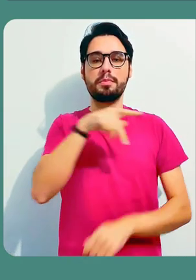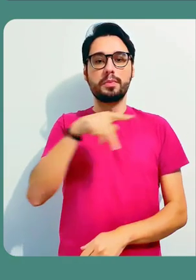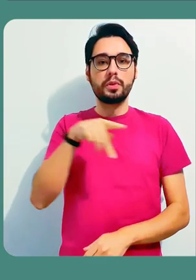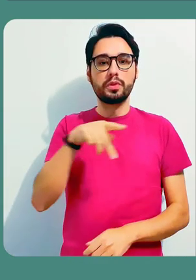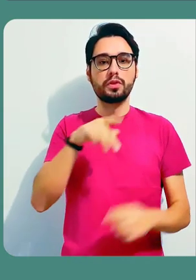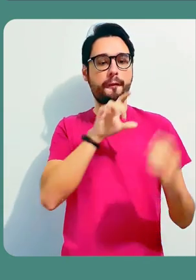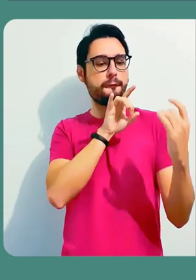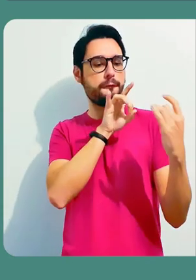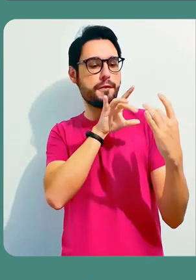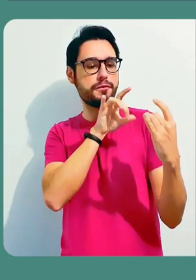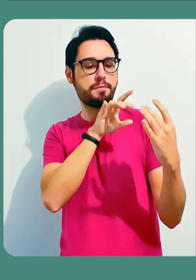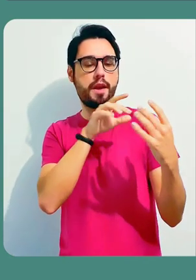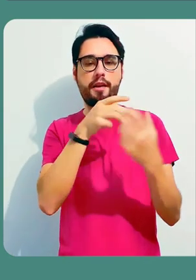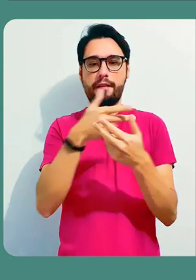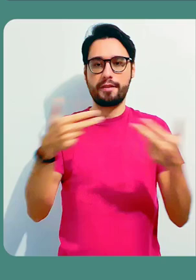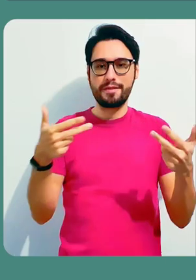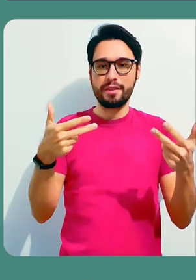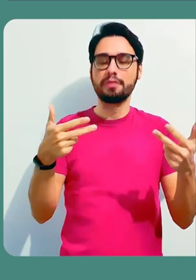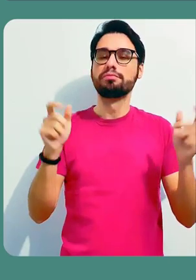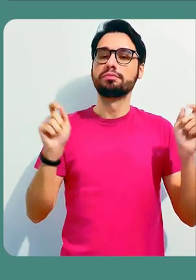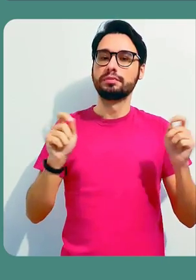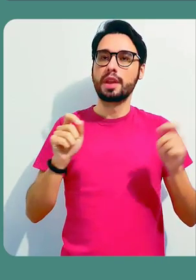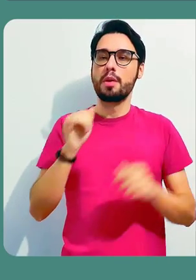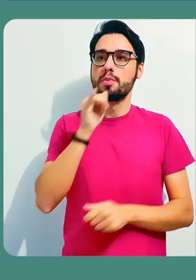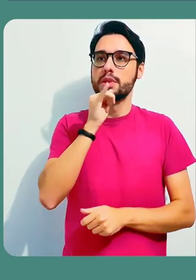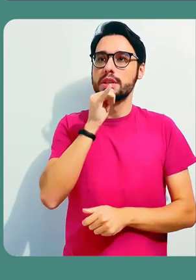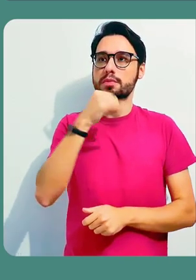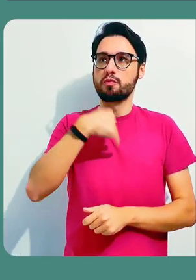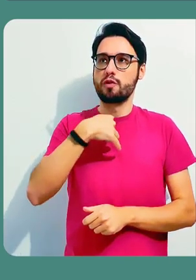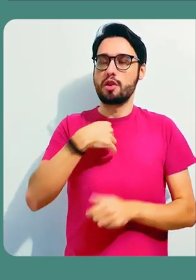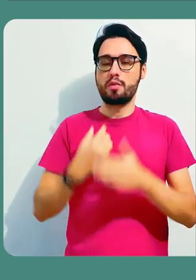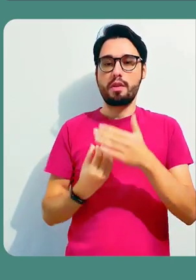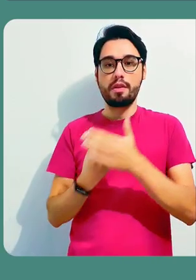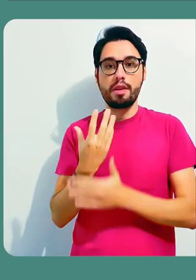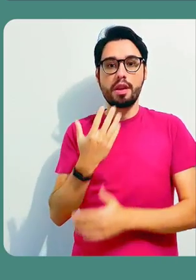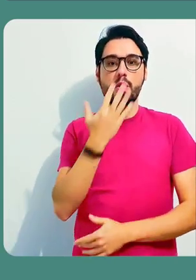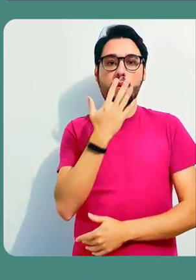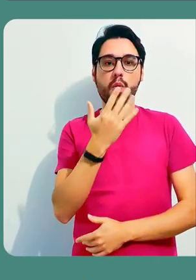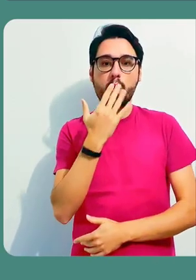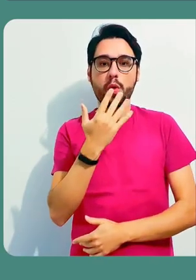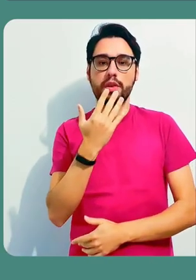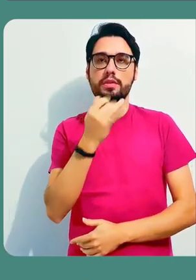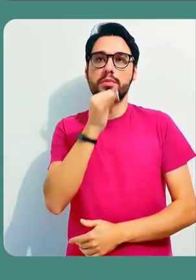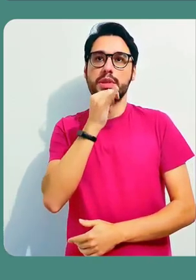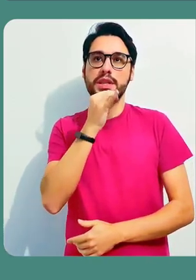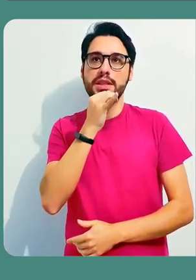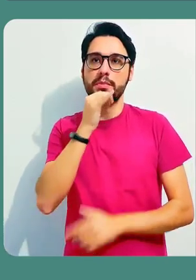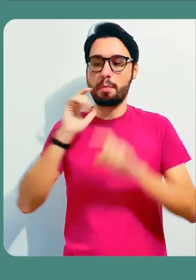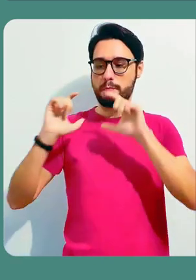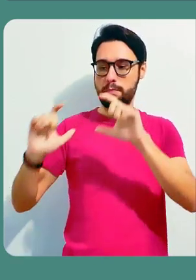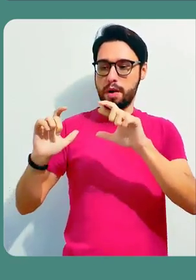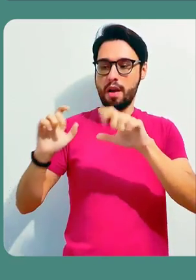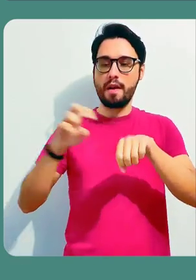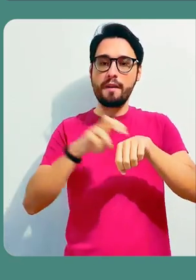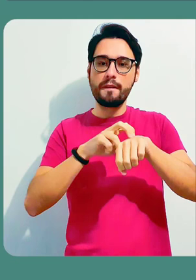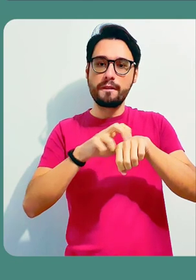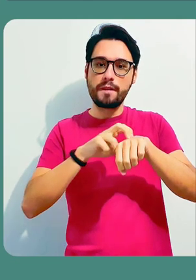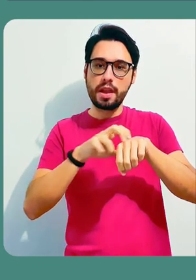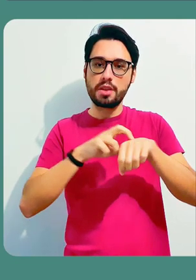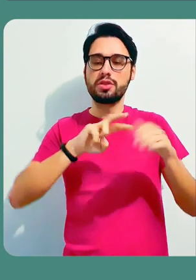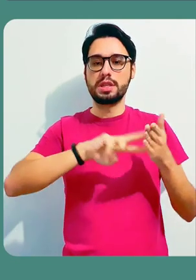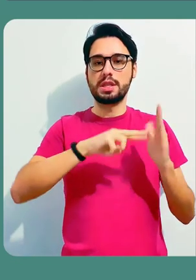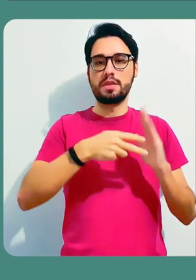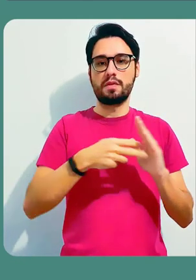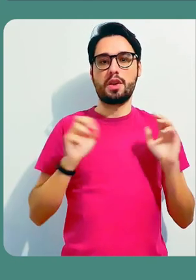feedbacks aqui embaixo de cada atividade do aluno. E eu fiz um esquema de cores com eles. Quando a